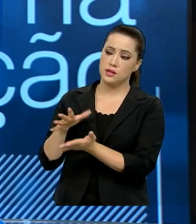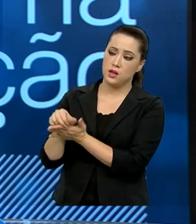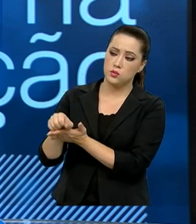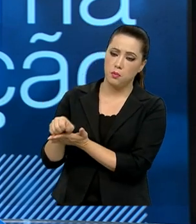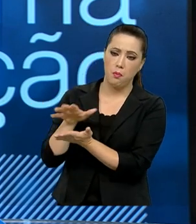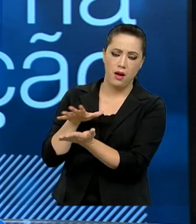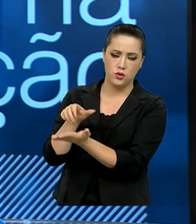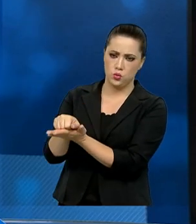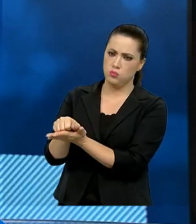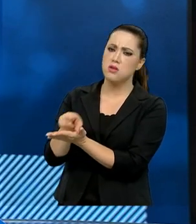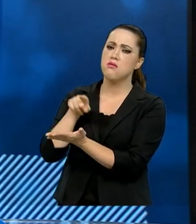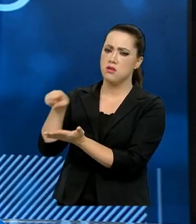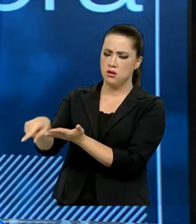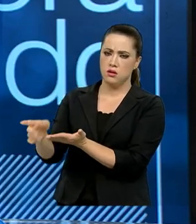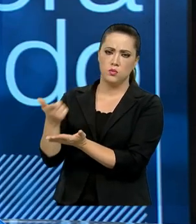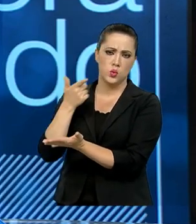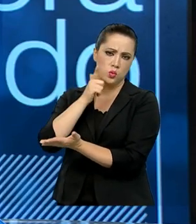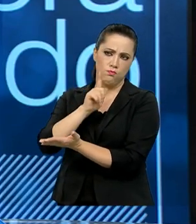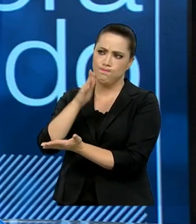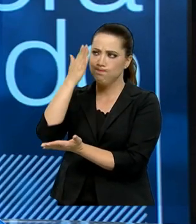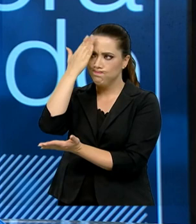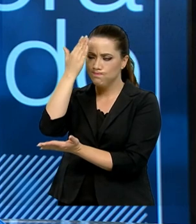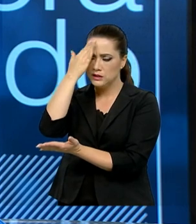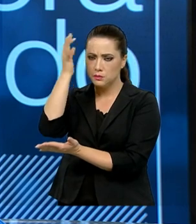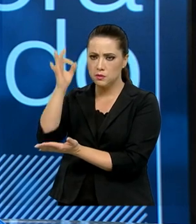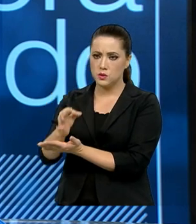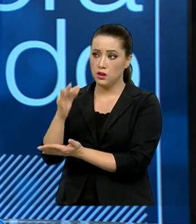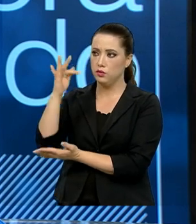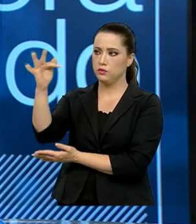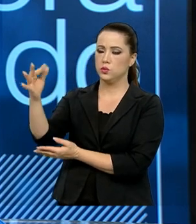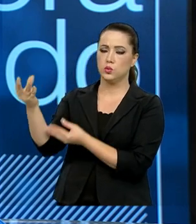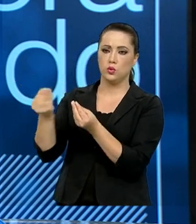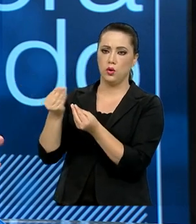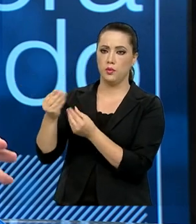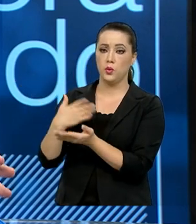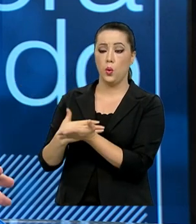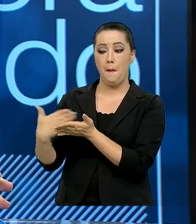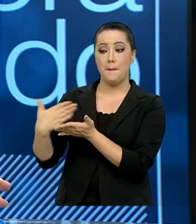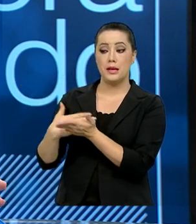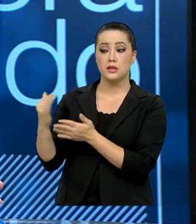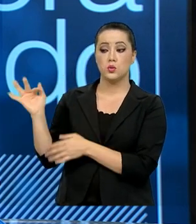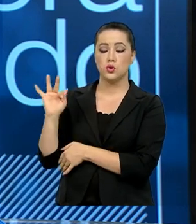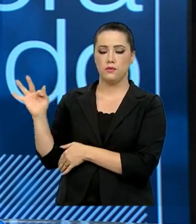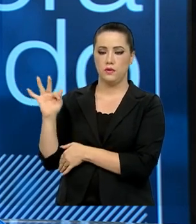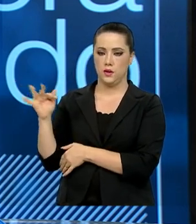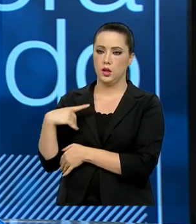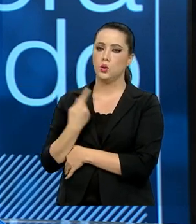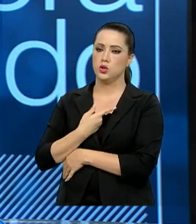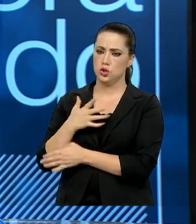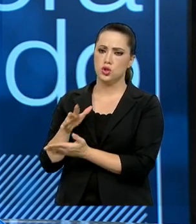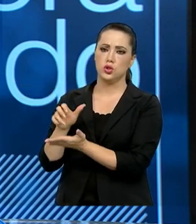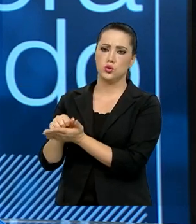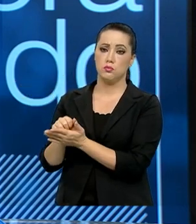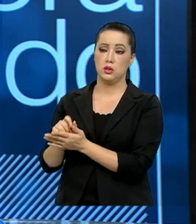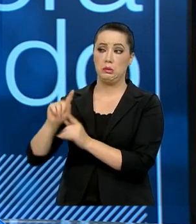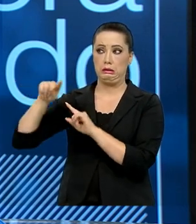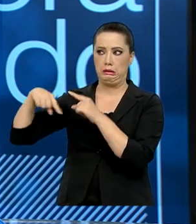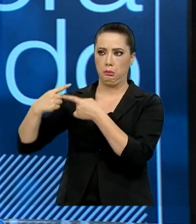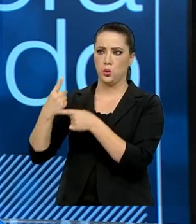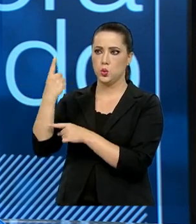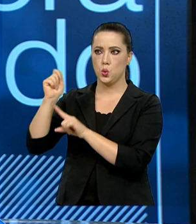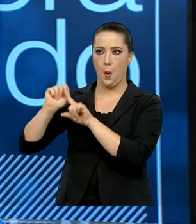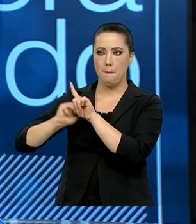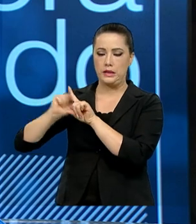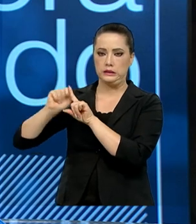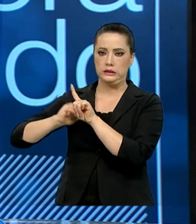a ideia do que teríamos pela frente. Na realidade, tomamos posse no início de fevereiro. E um mês depois foi